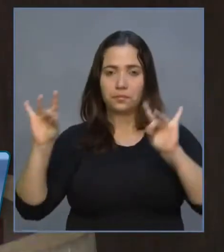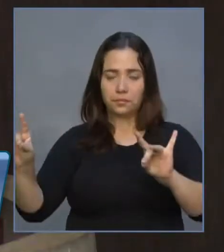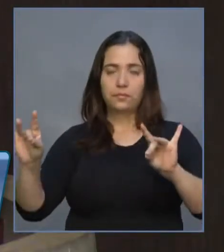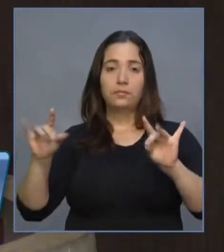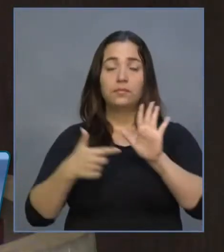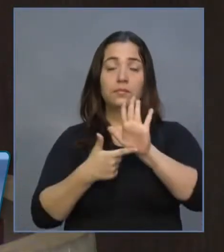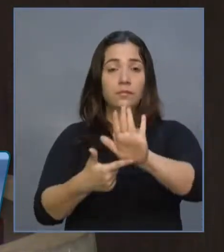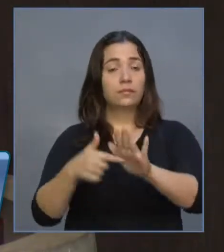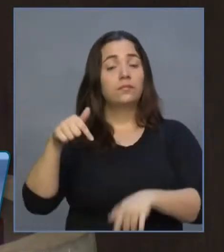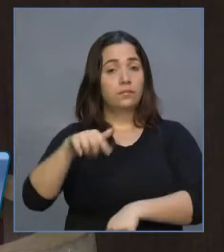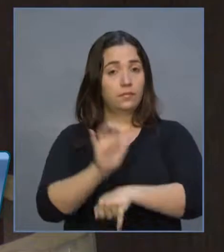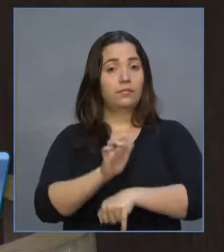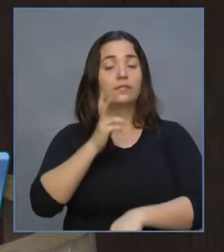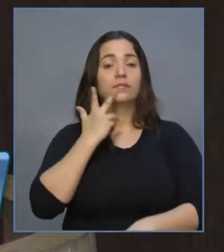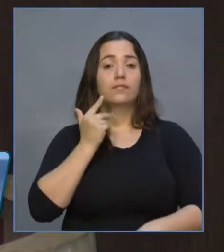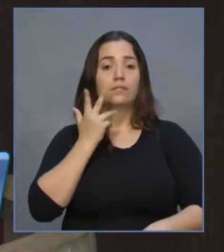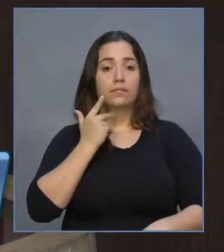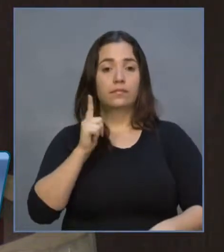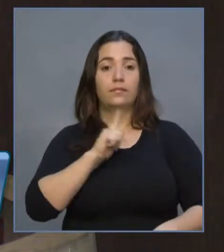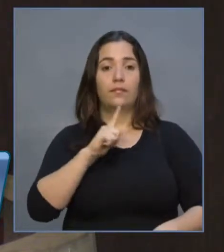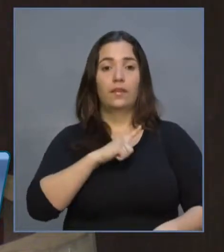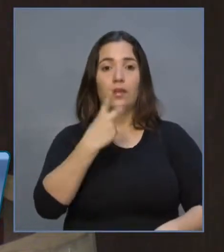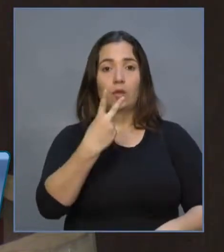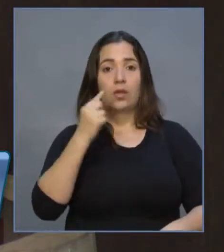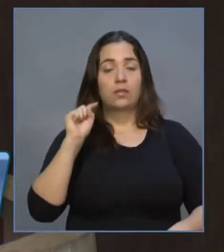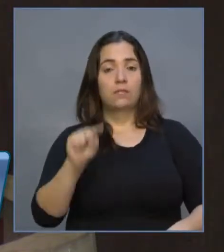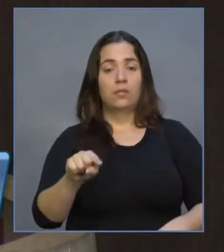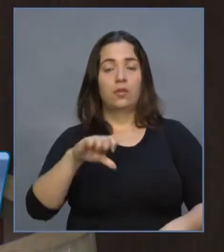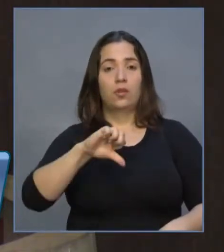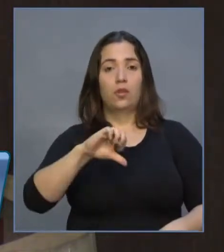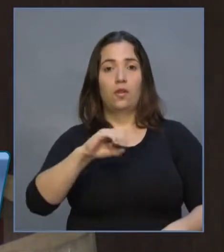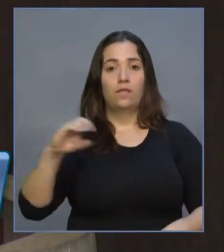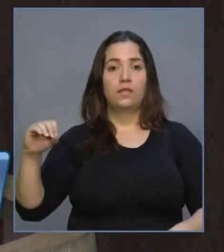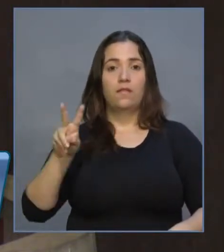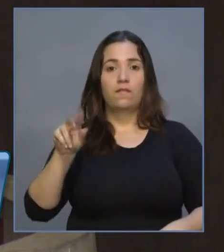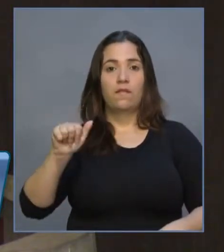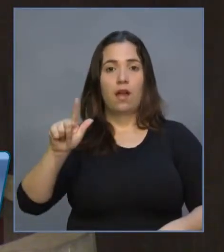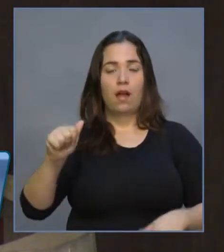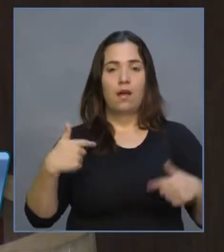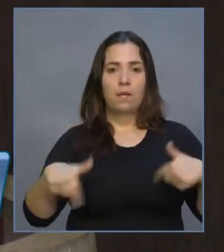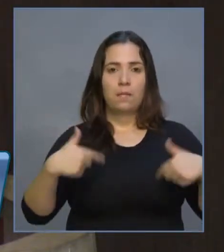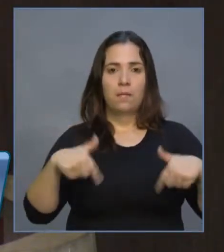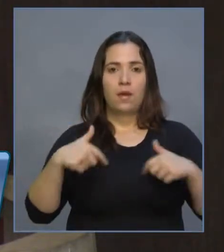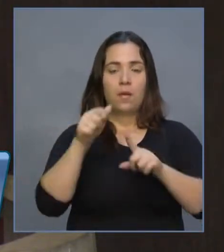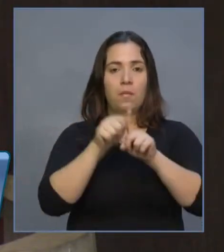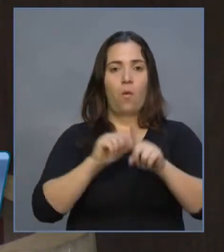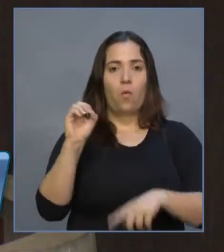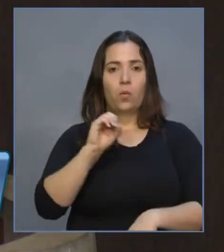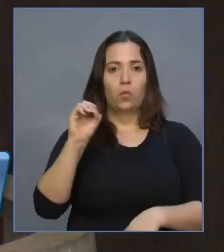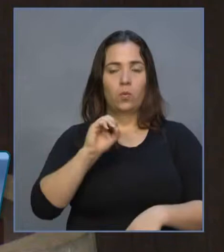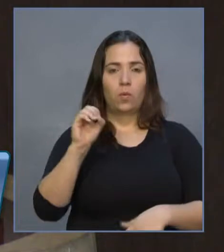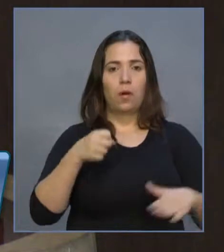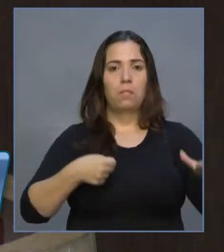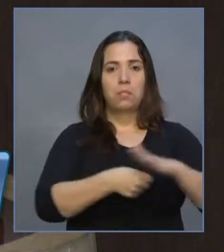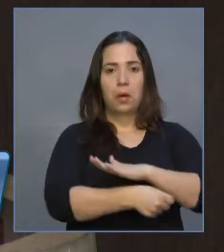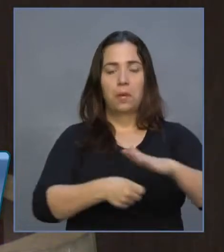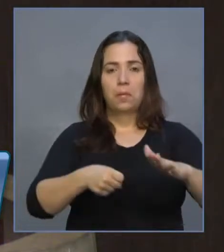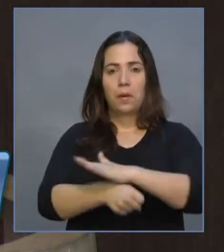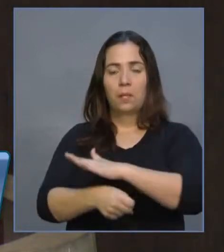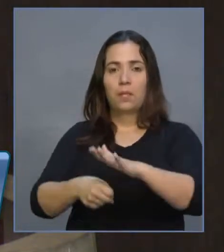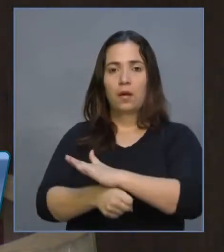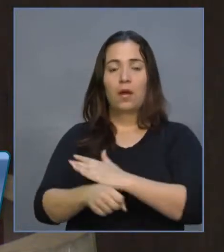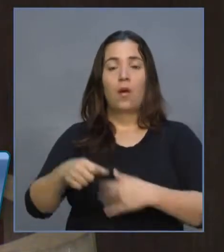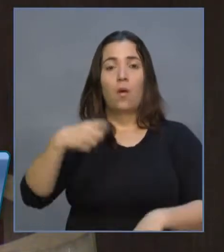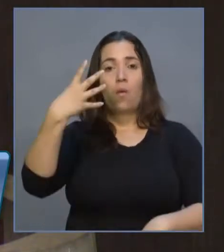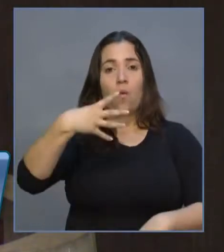gerou 2.900 vagas de emprego no último mês de outubro. O resultado foi o quarto melhor do